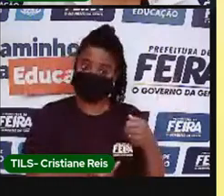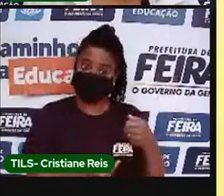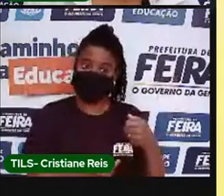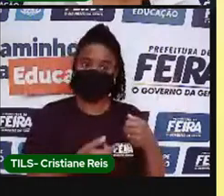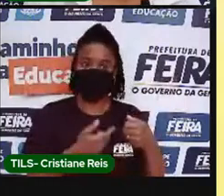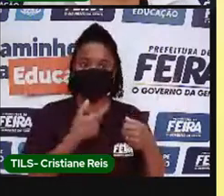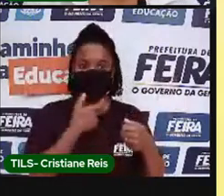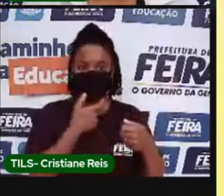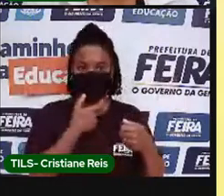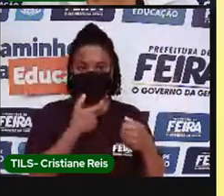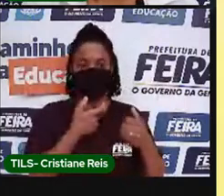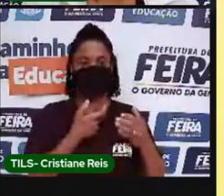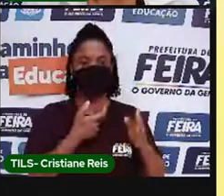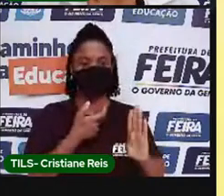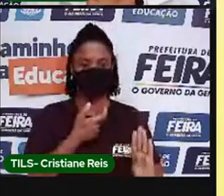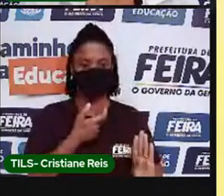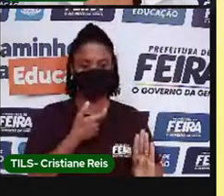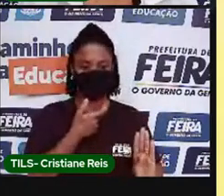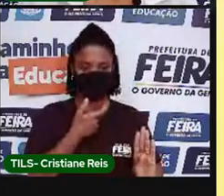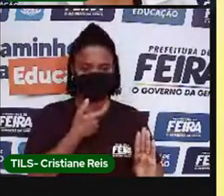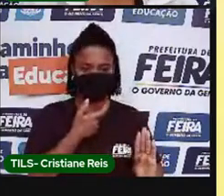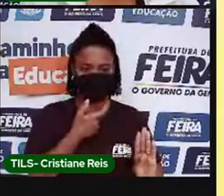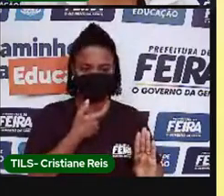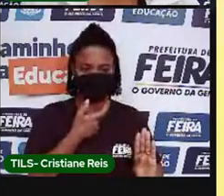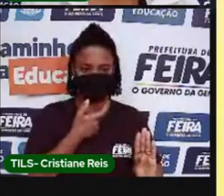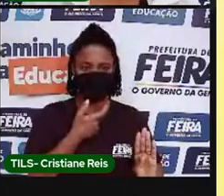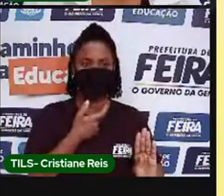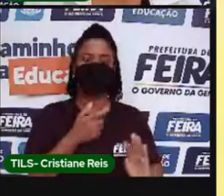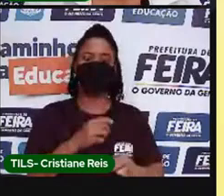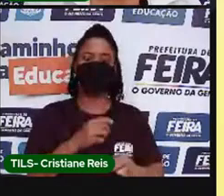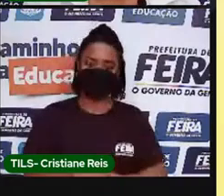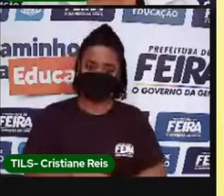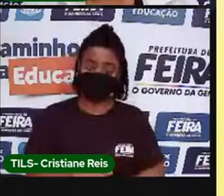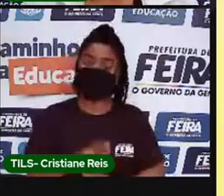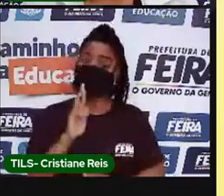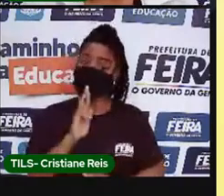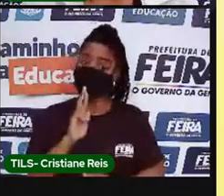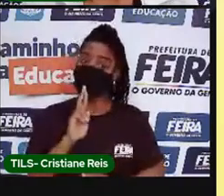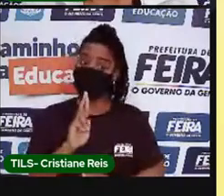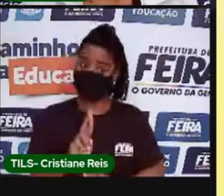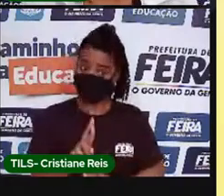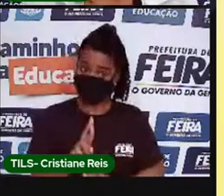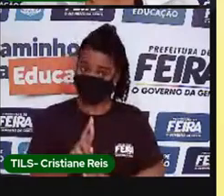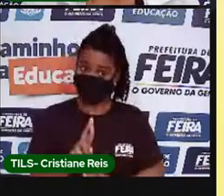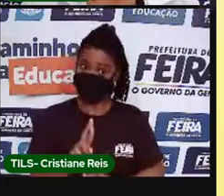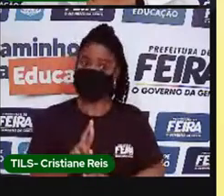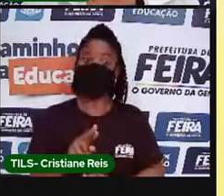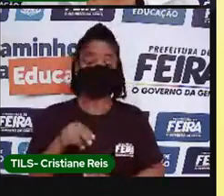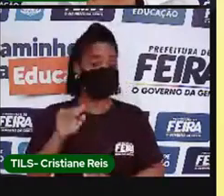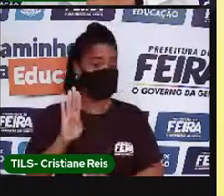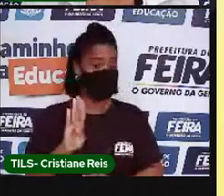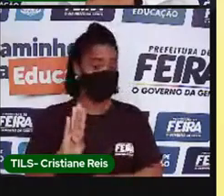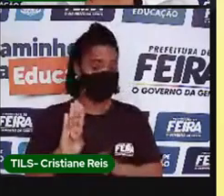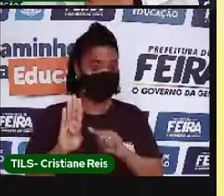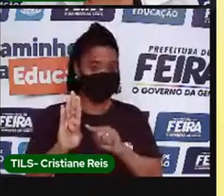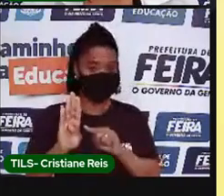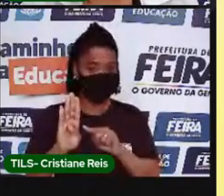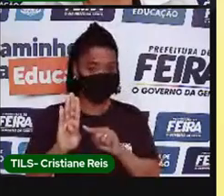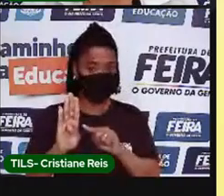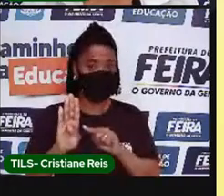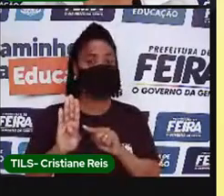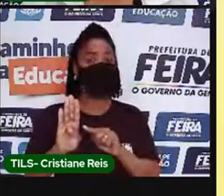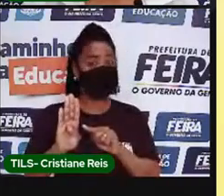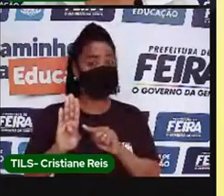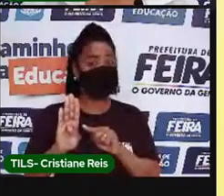Setembro? Julho? Se você respondeu a alternativa B, em 4 de julho, você